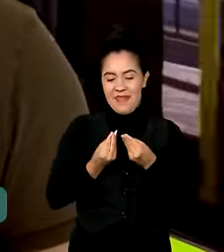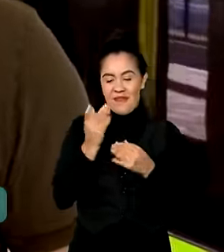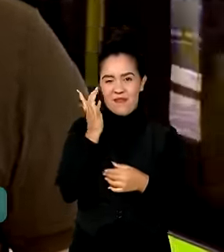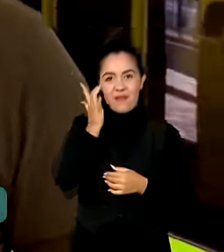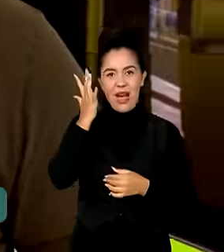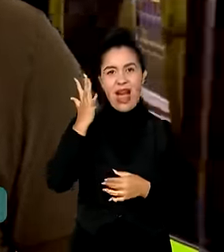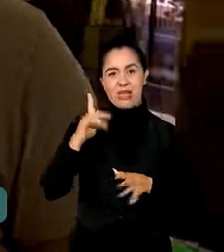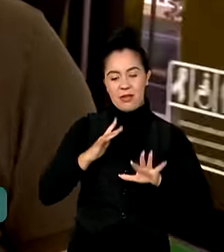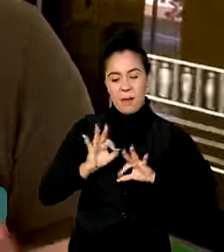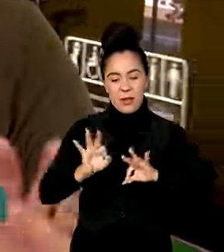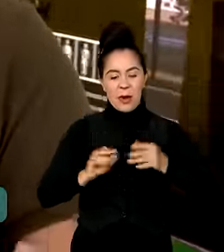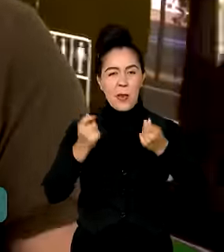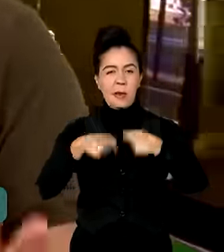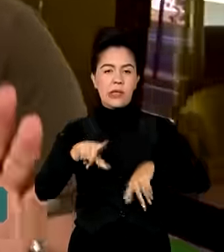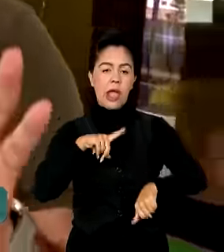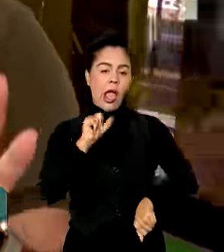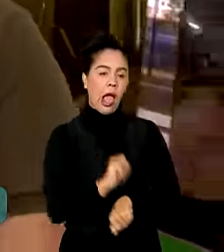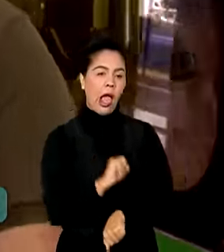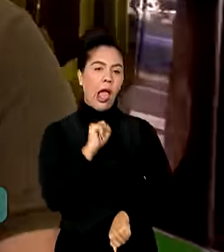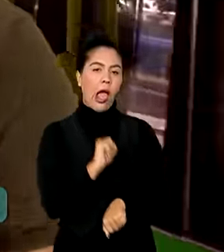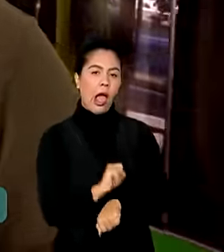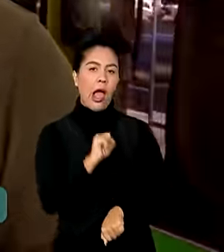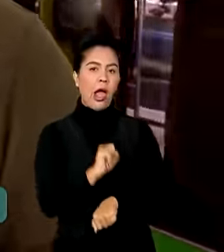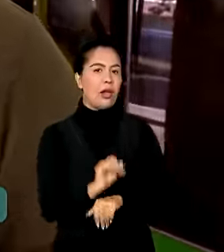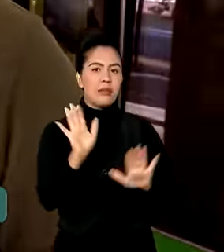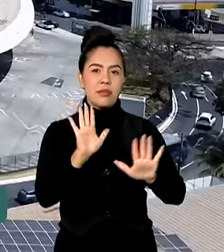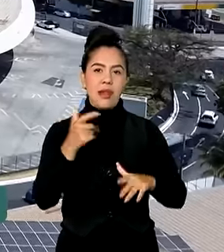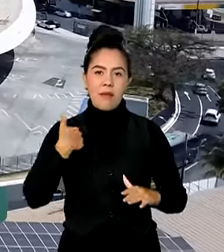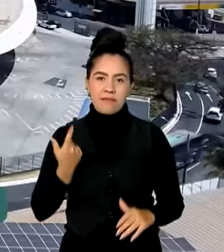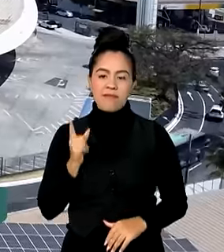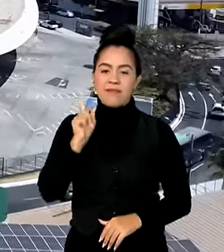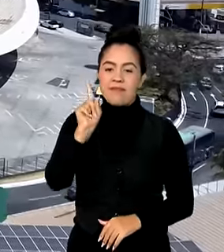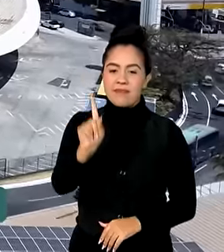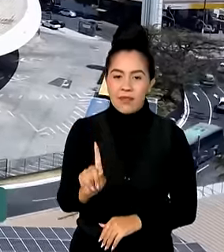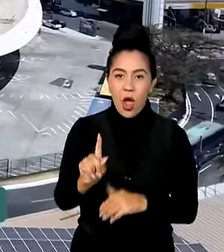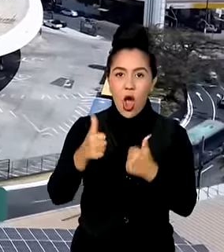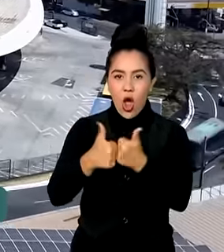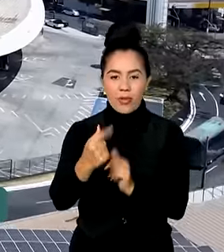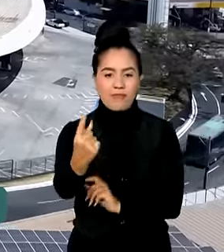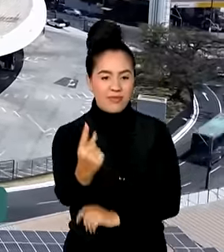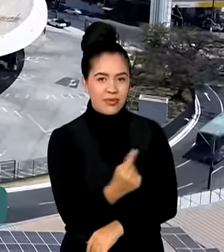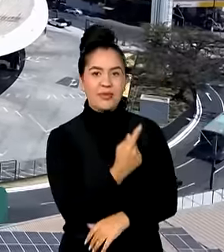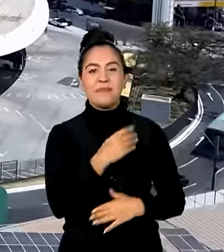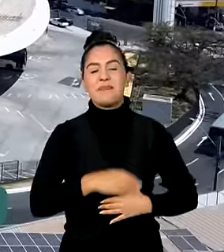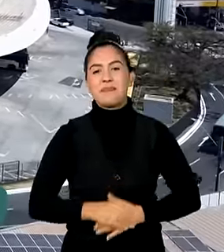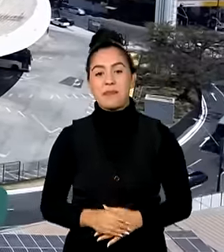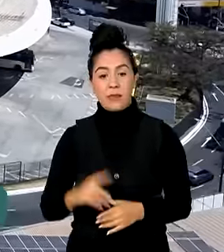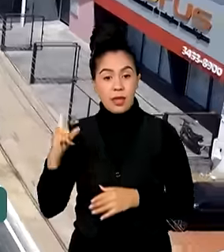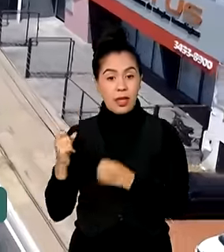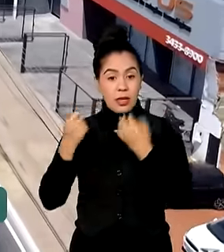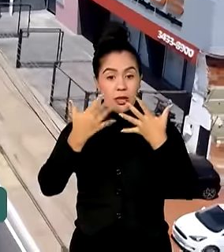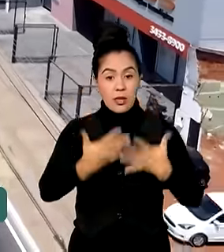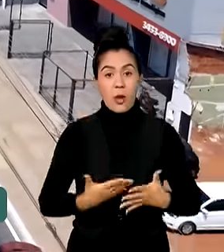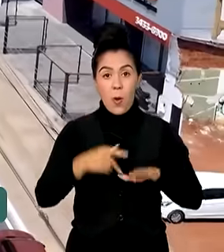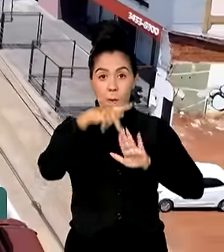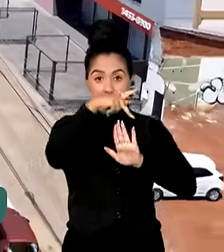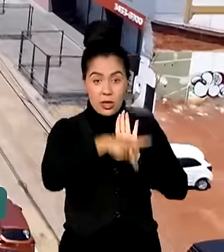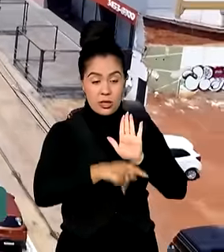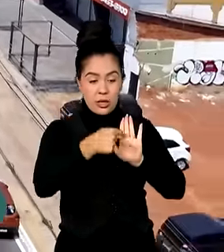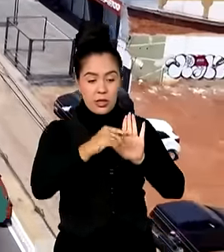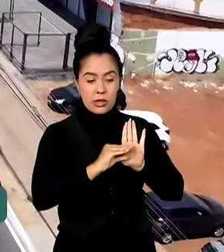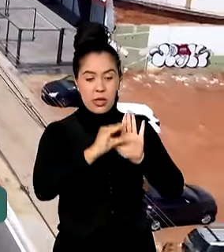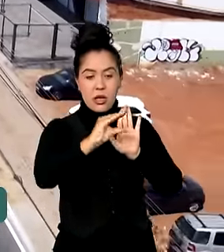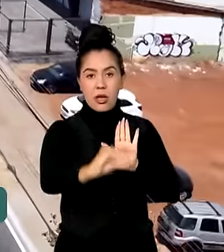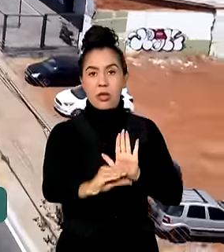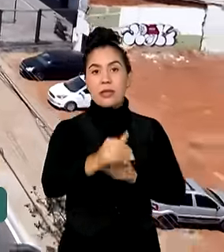você não precisa ficar esperando muito tempo, você vai na hora que o ônibus estiver chegando. O projeto recebeu investimento de 140 milhões de